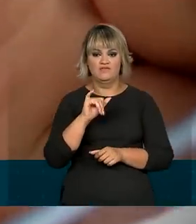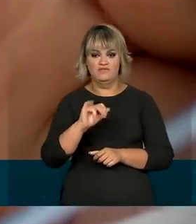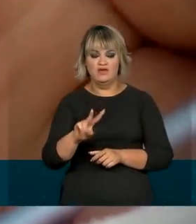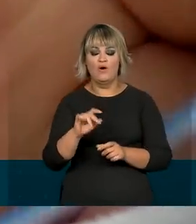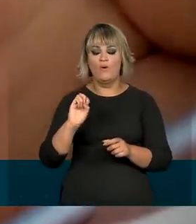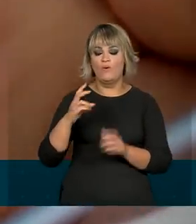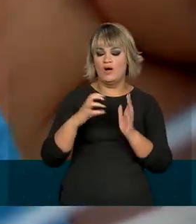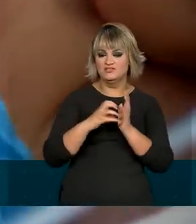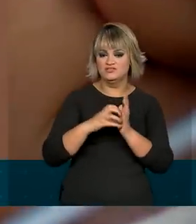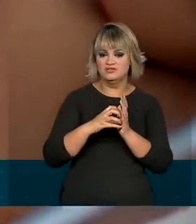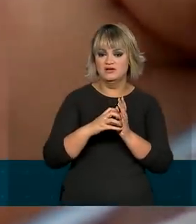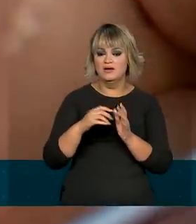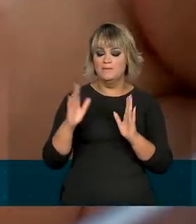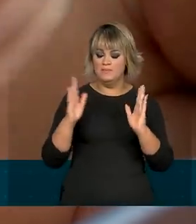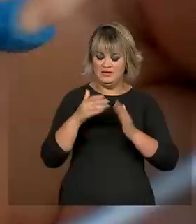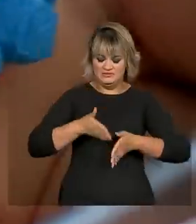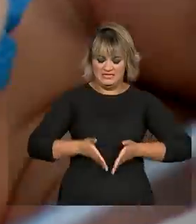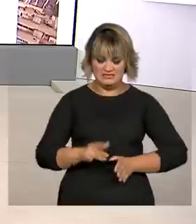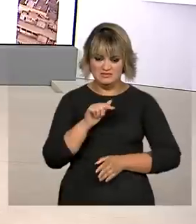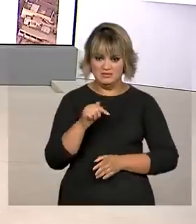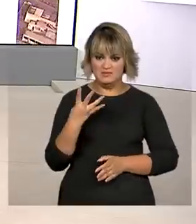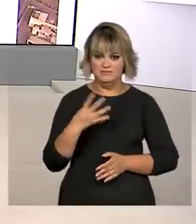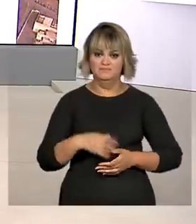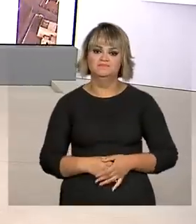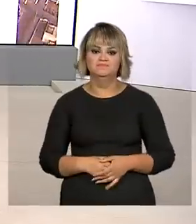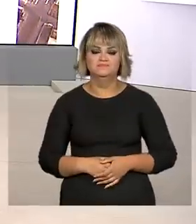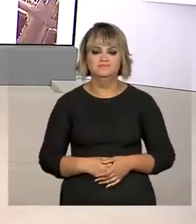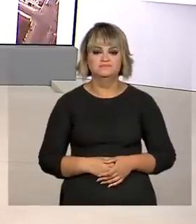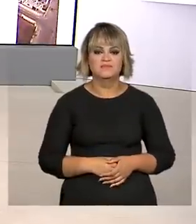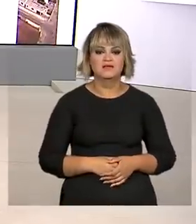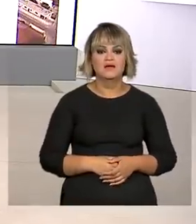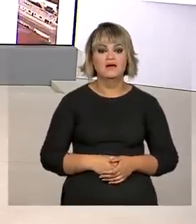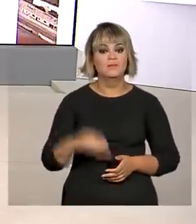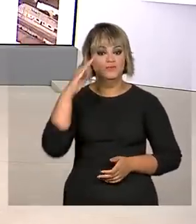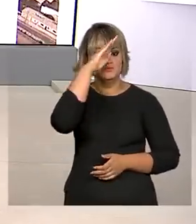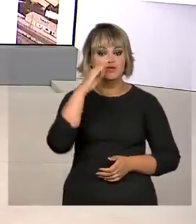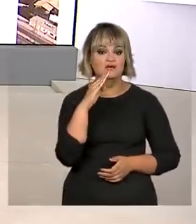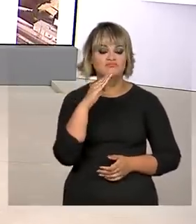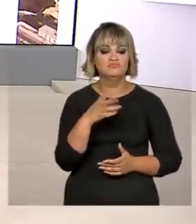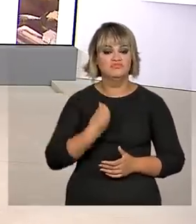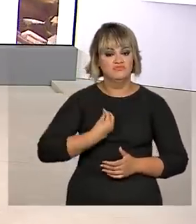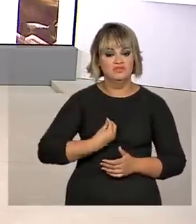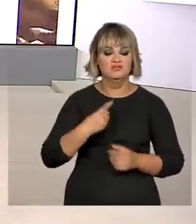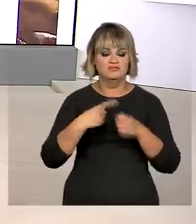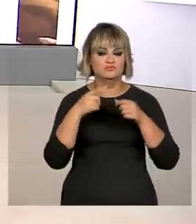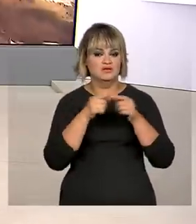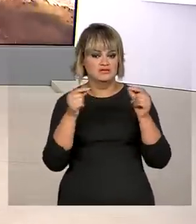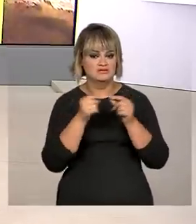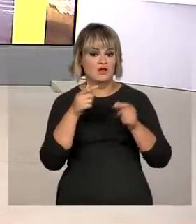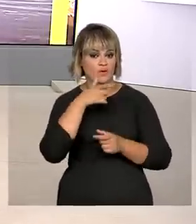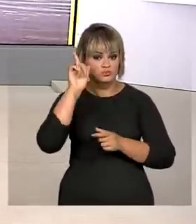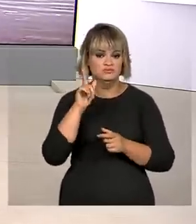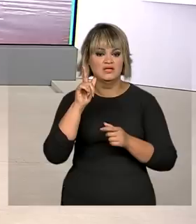com mais de quatro semanas de vida. O presidente Jair Bolsonaro participou em Brasília da